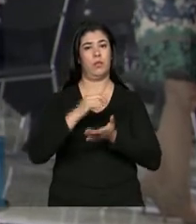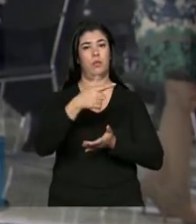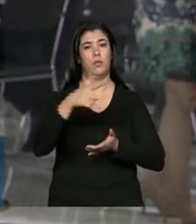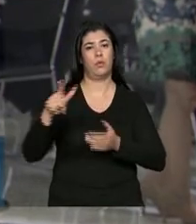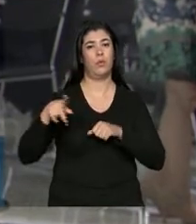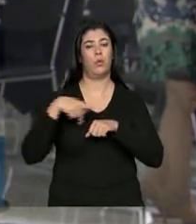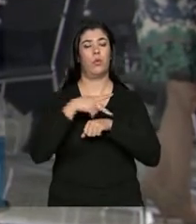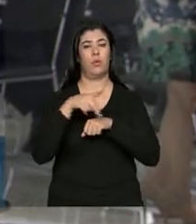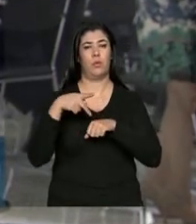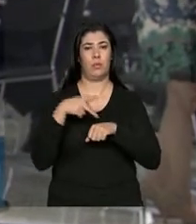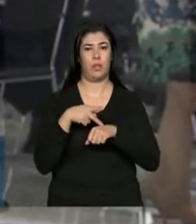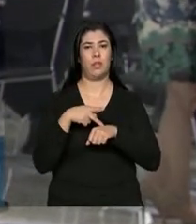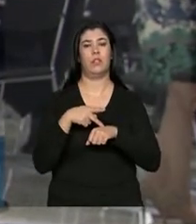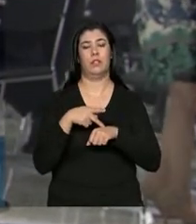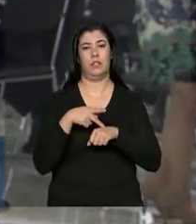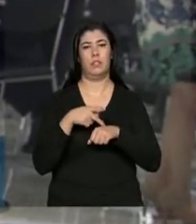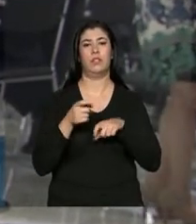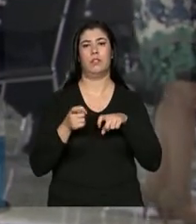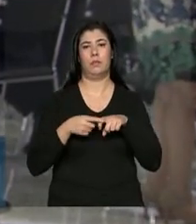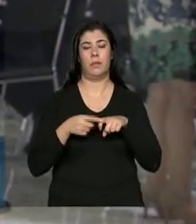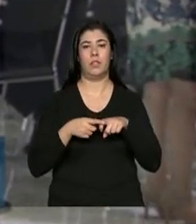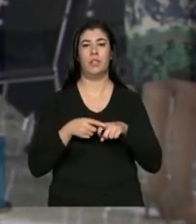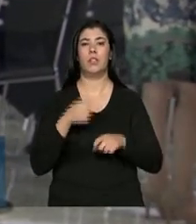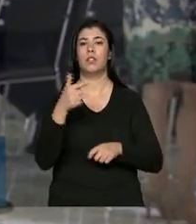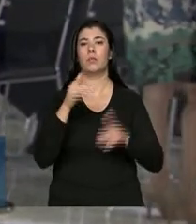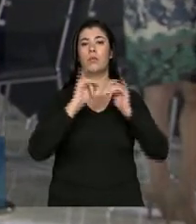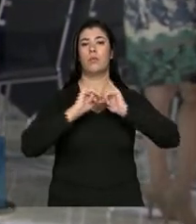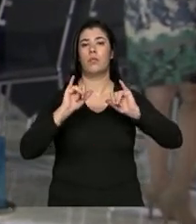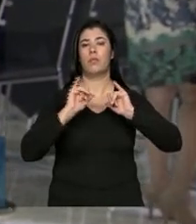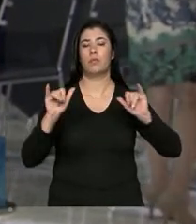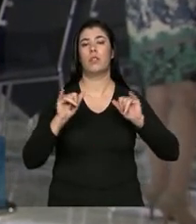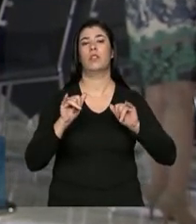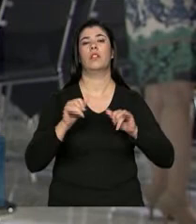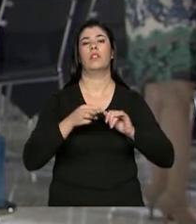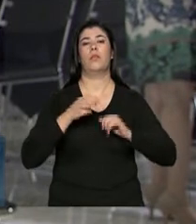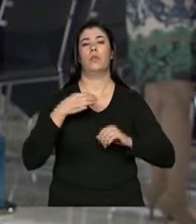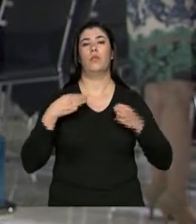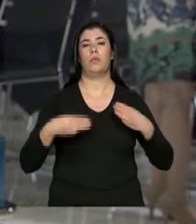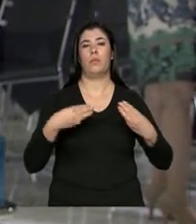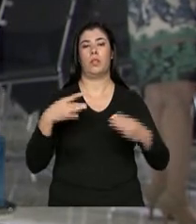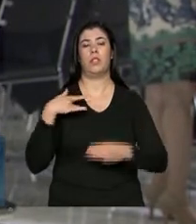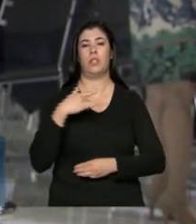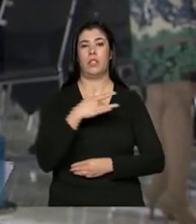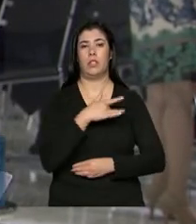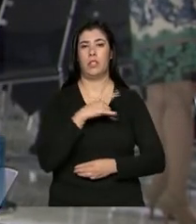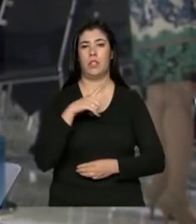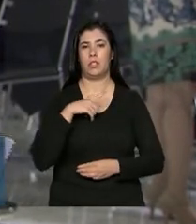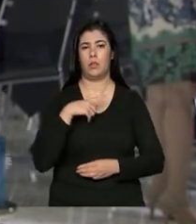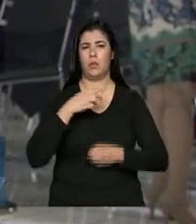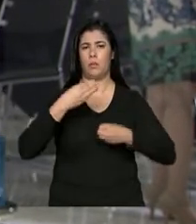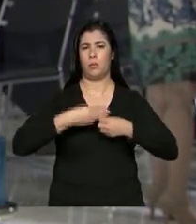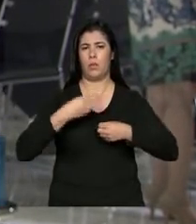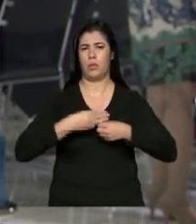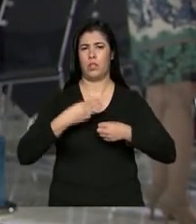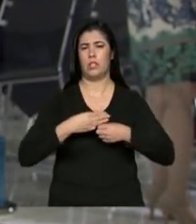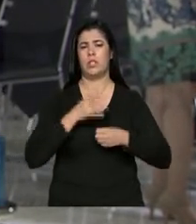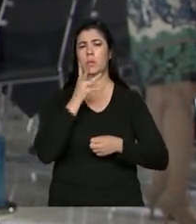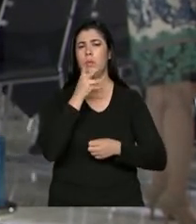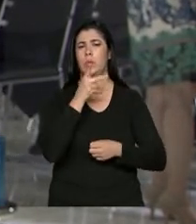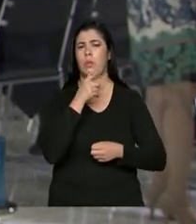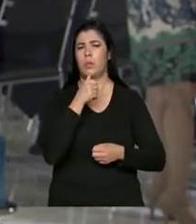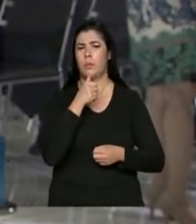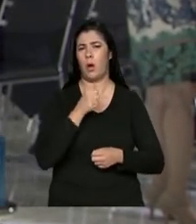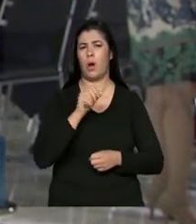médicos estrangeiros. Segundo o Ministério da Saúde, um município poderia passar até 8 anos para receber